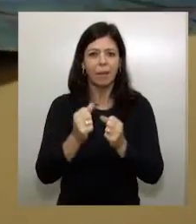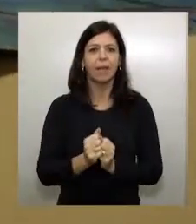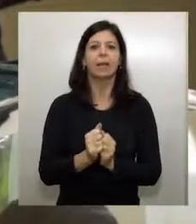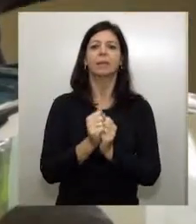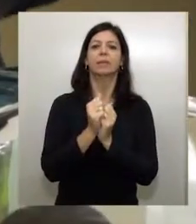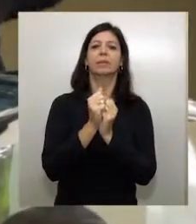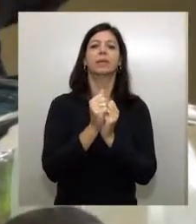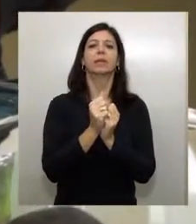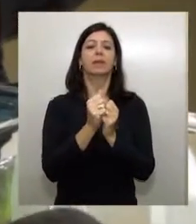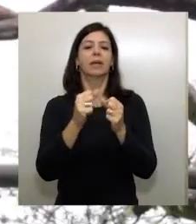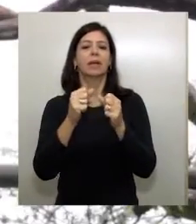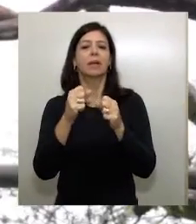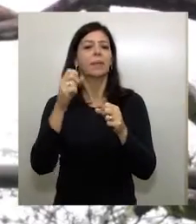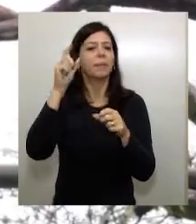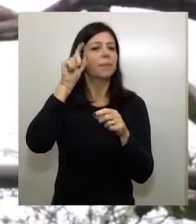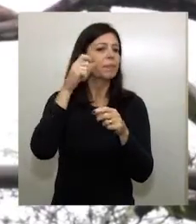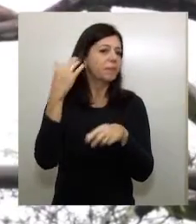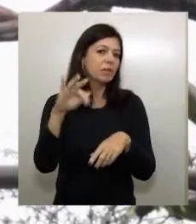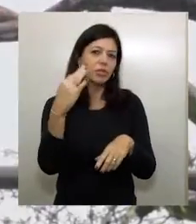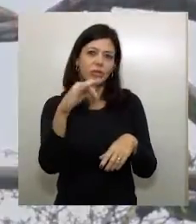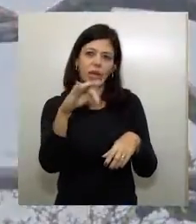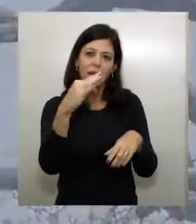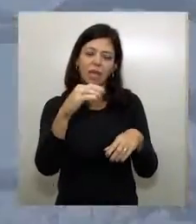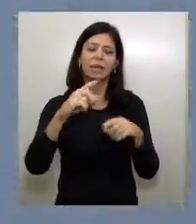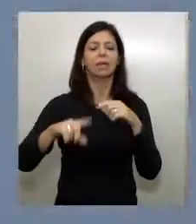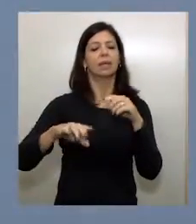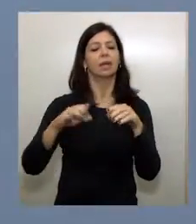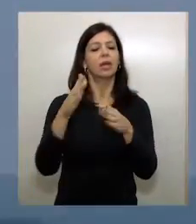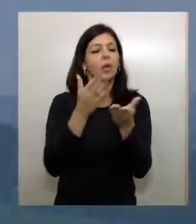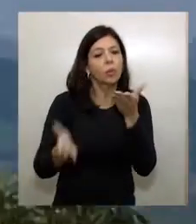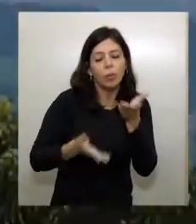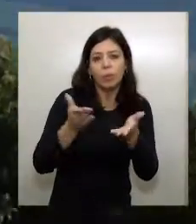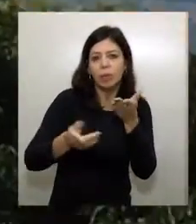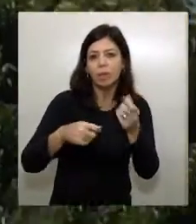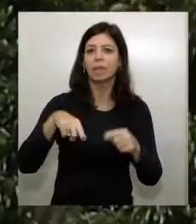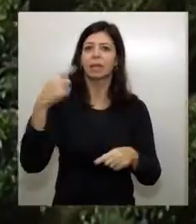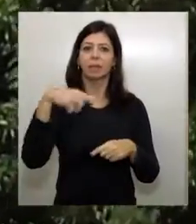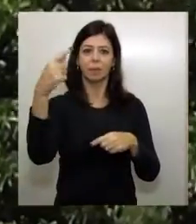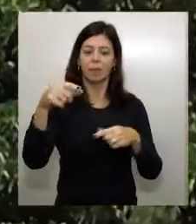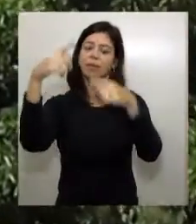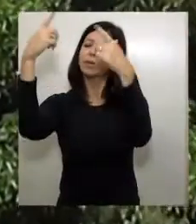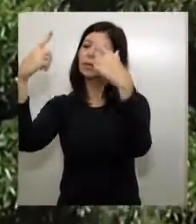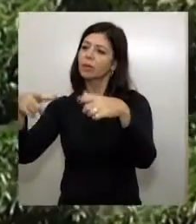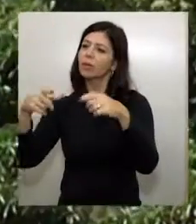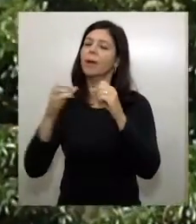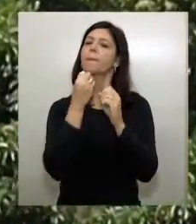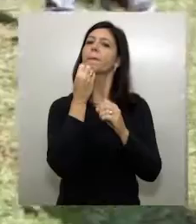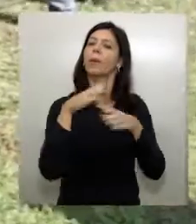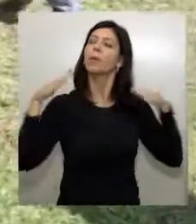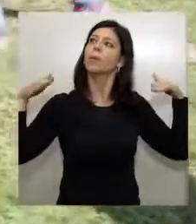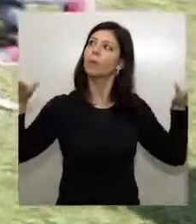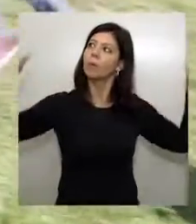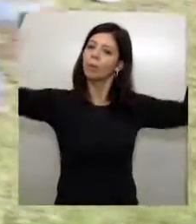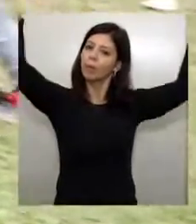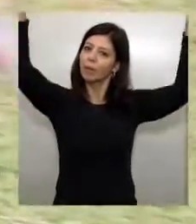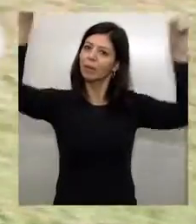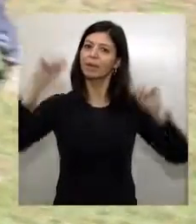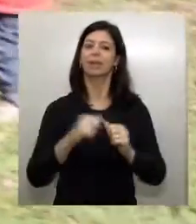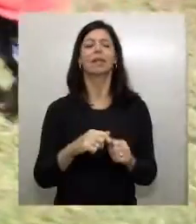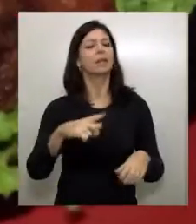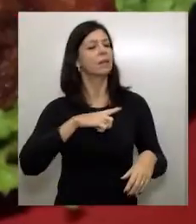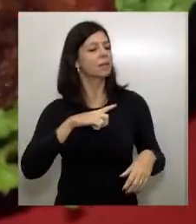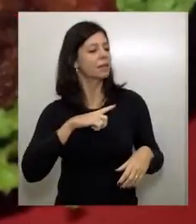elas recebem cuidados e reaprendem a voar, para depois voltarem à natureza em área adequada. Depois da